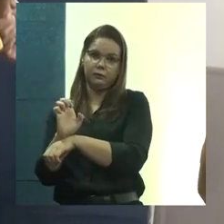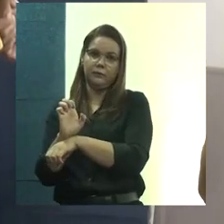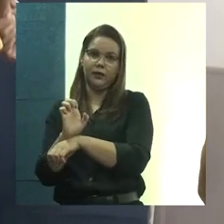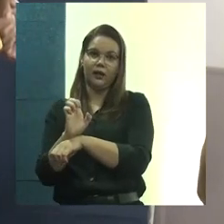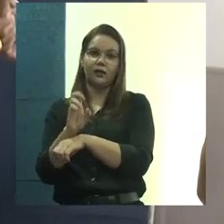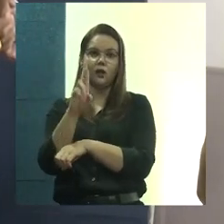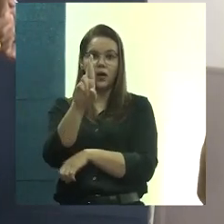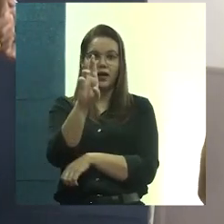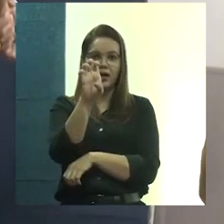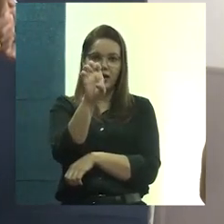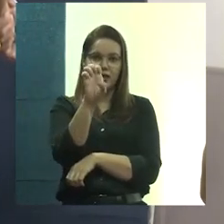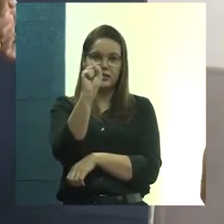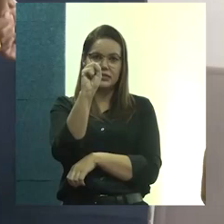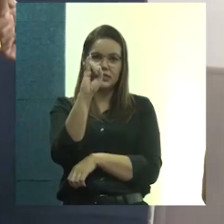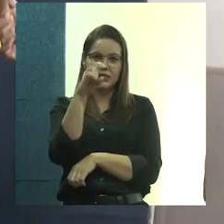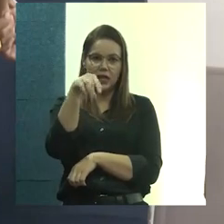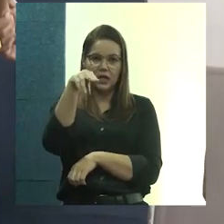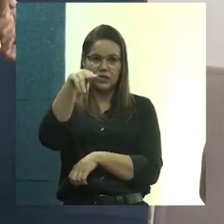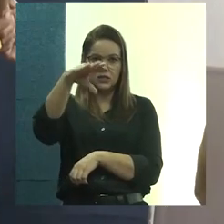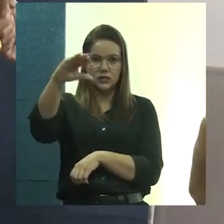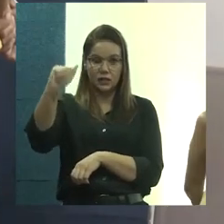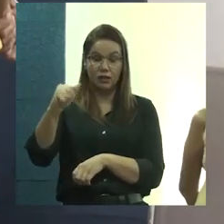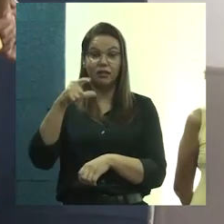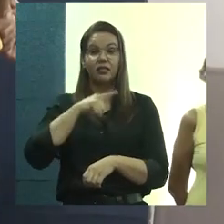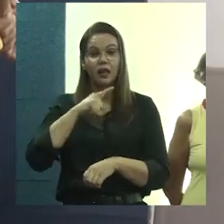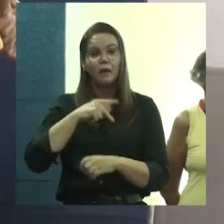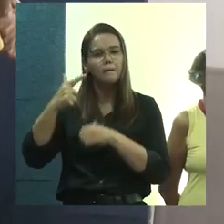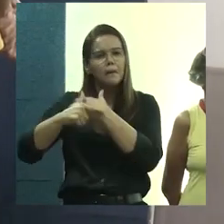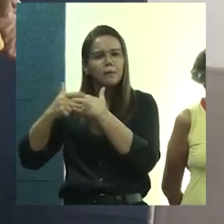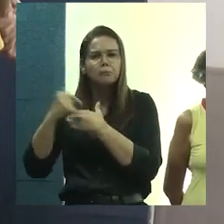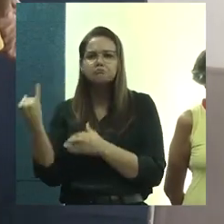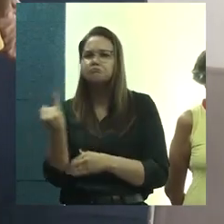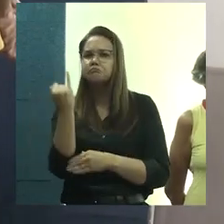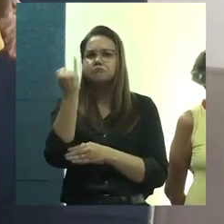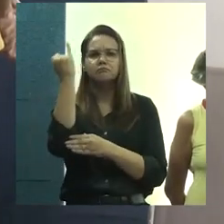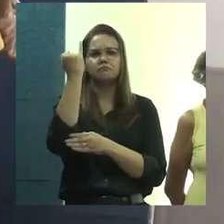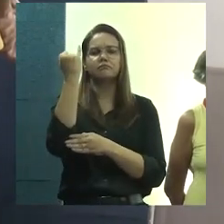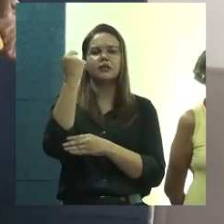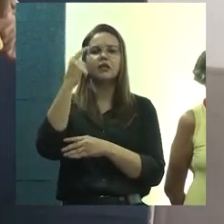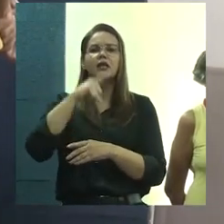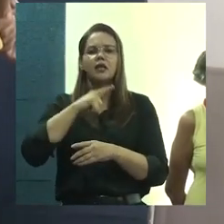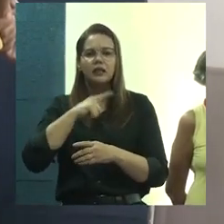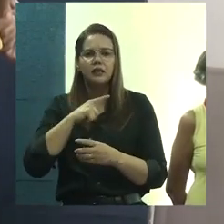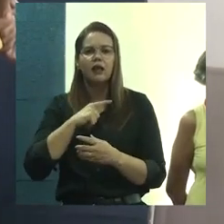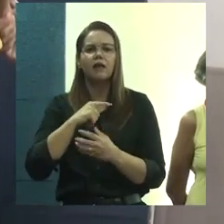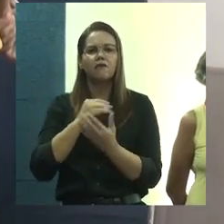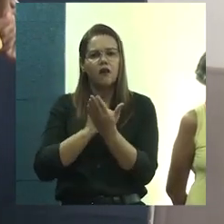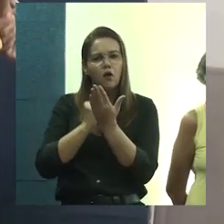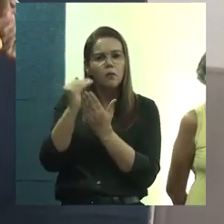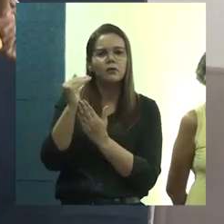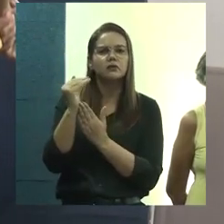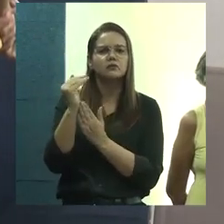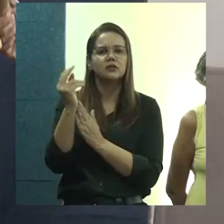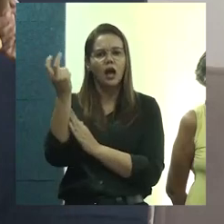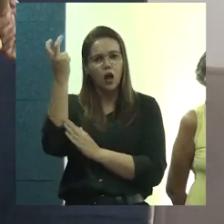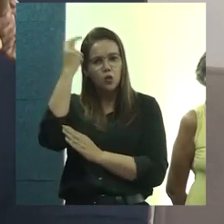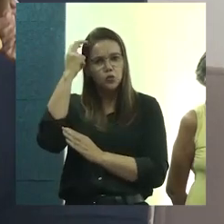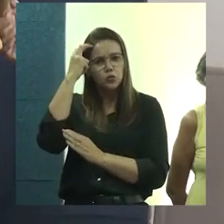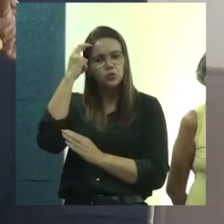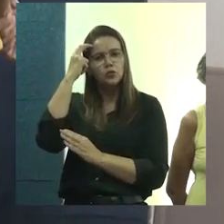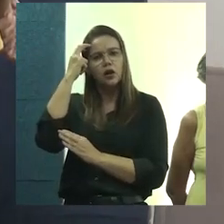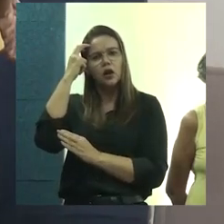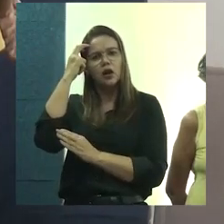para a formação dos profissionais e para a gente poder começar a construir essa cultura da arquitetura